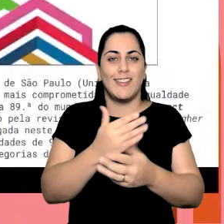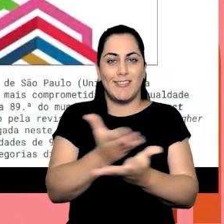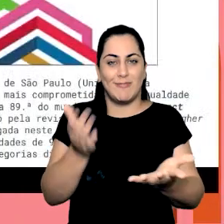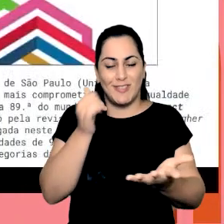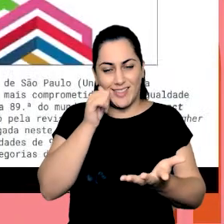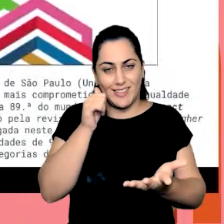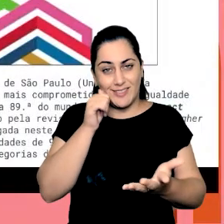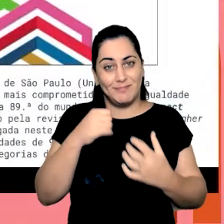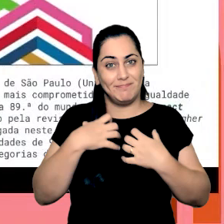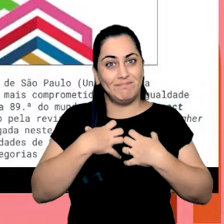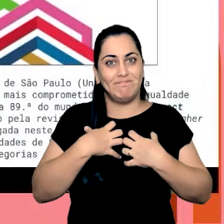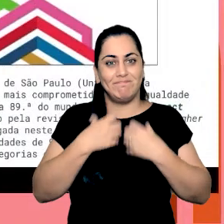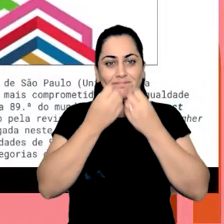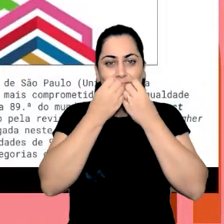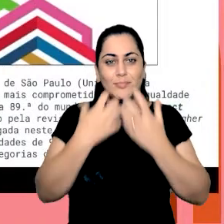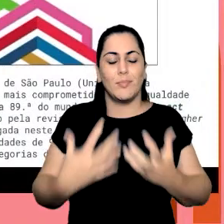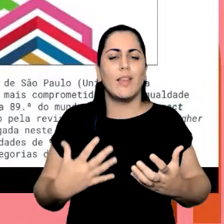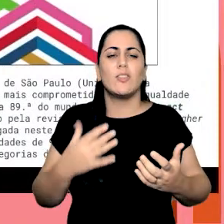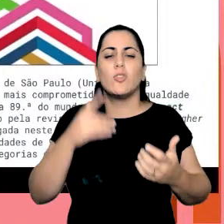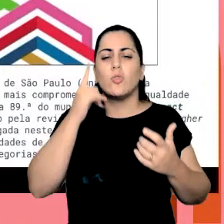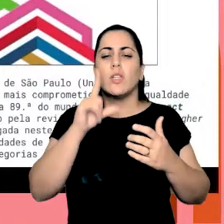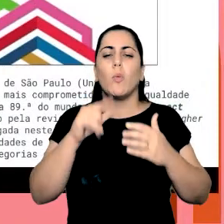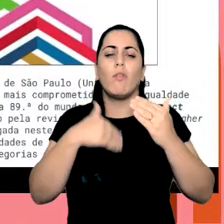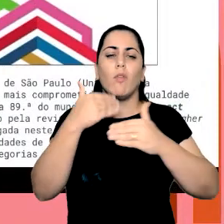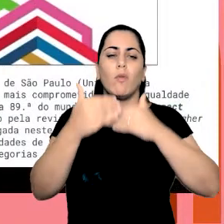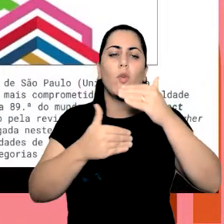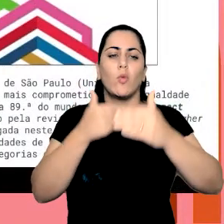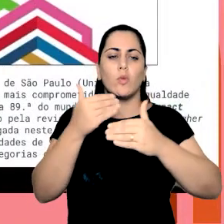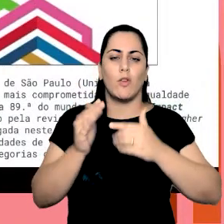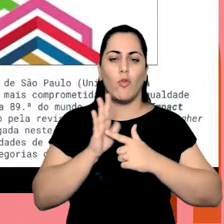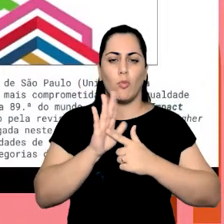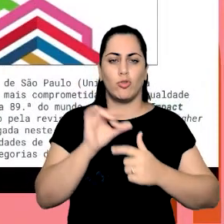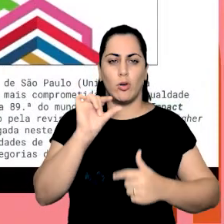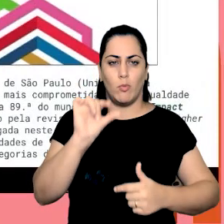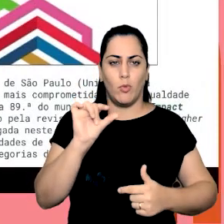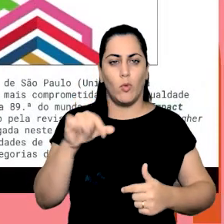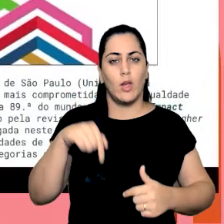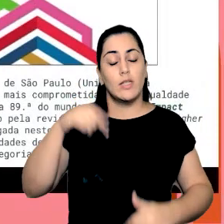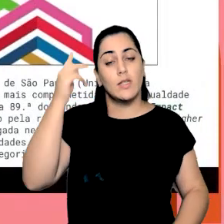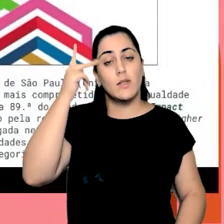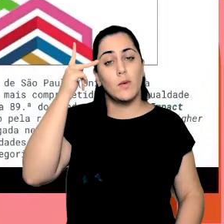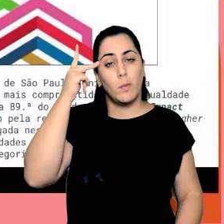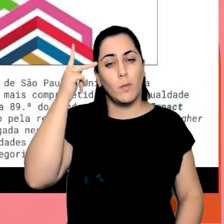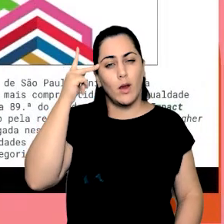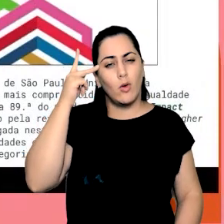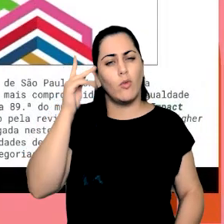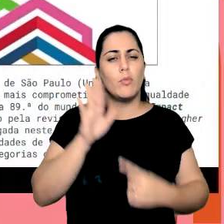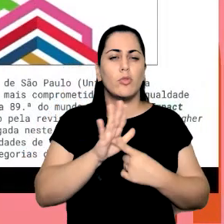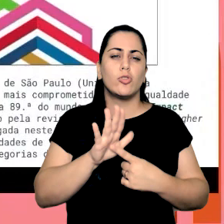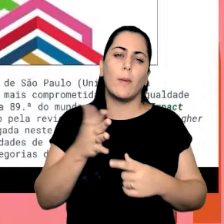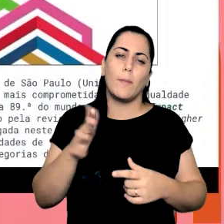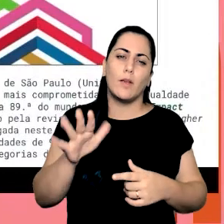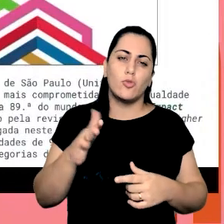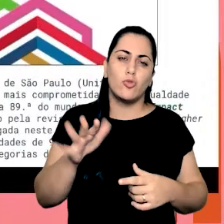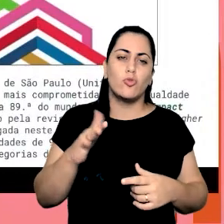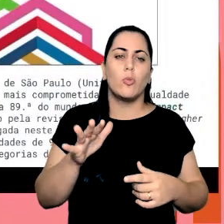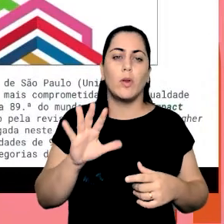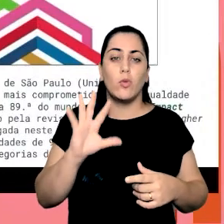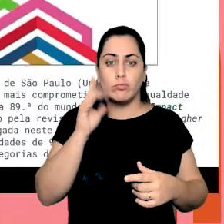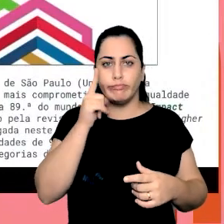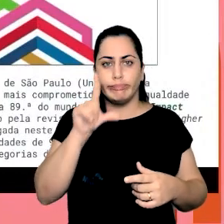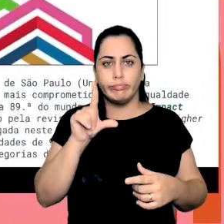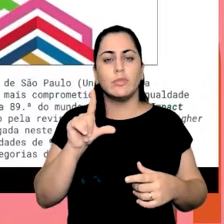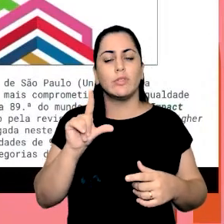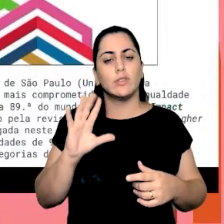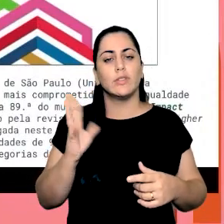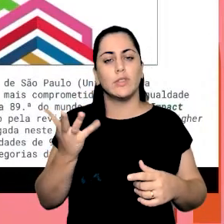mulheres o que temos de avanços institucionais eu vou trazer um pouquinho para São Paulo trouxe mais ou menos os primeiros casos de sucesso